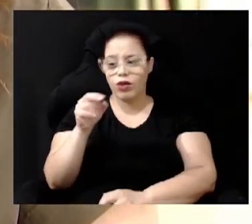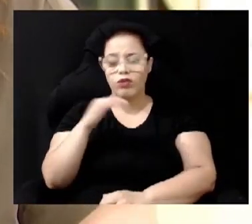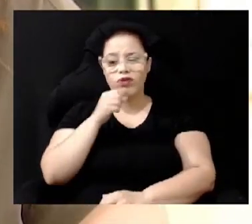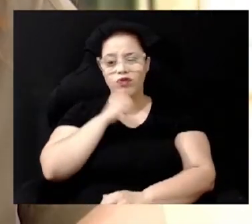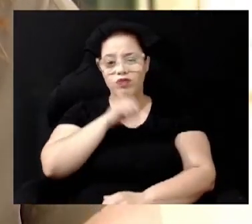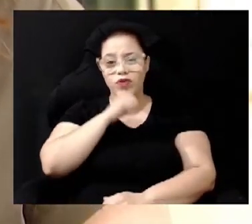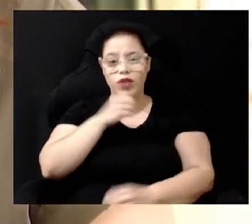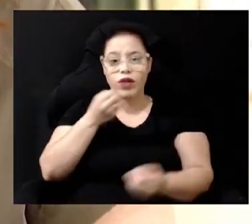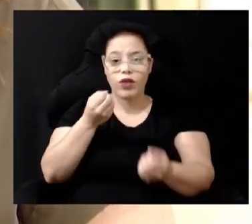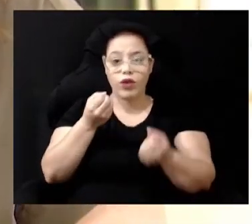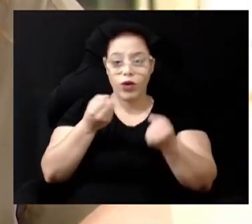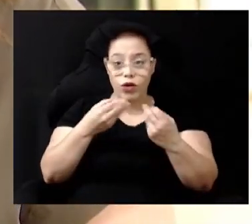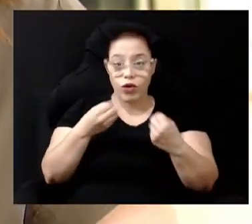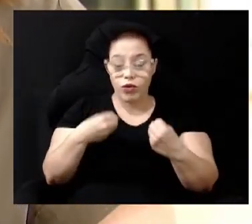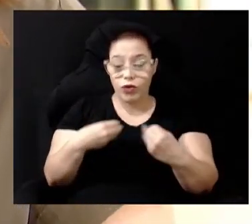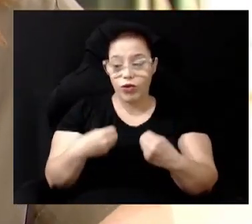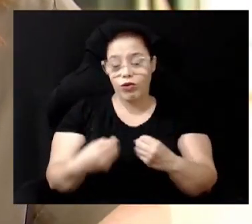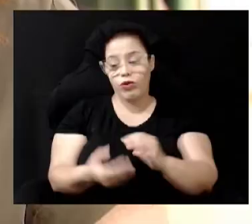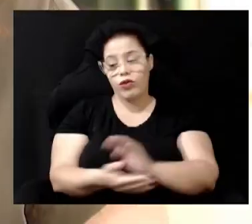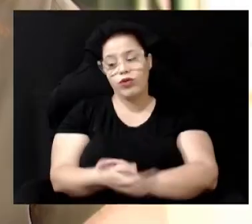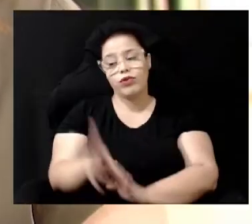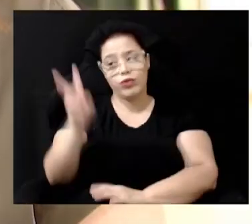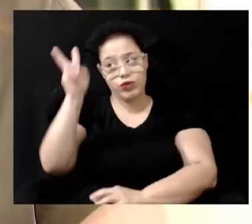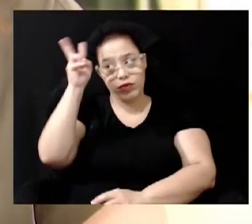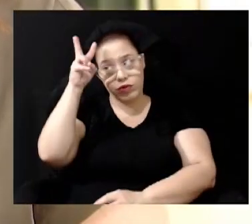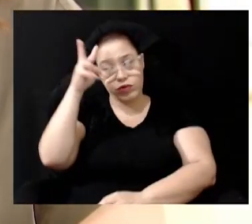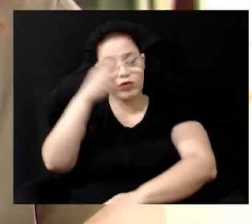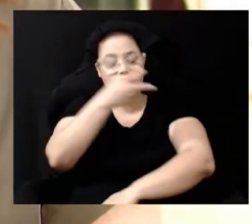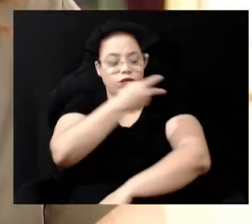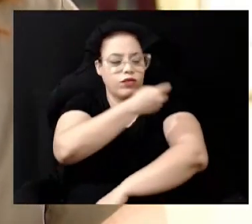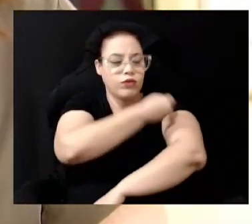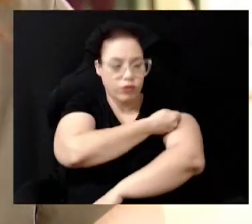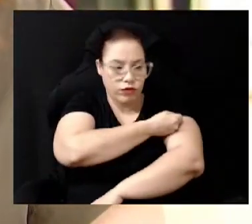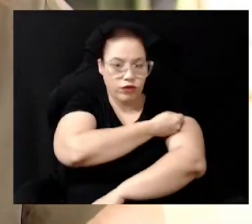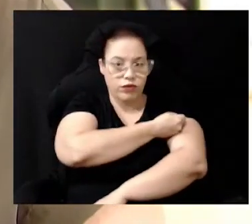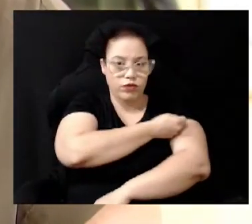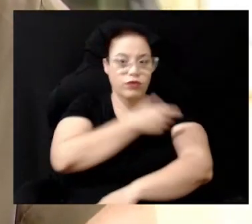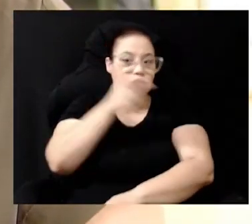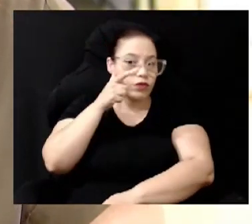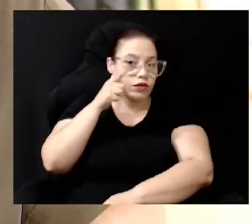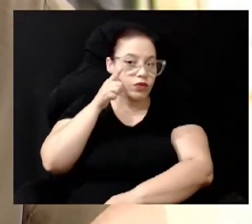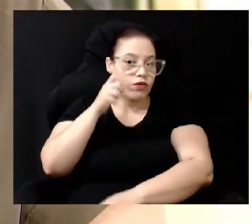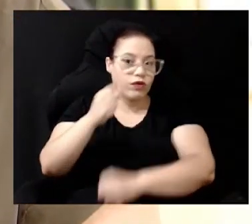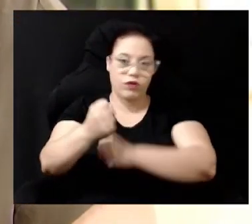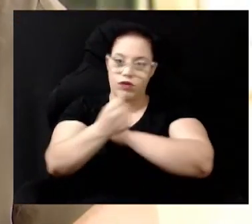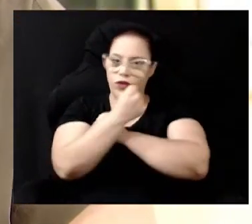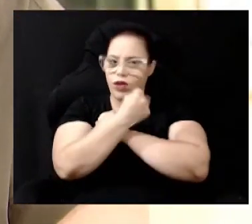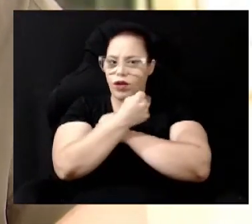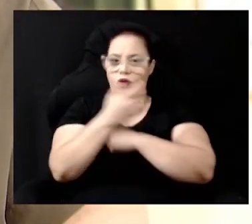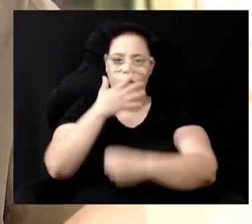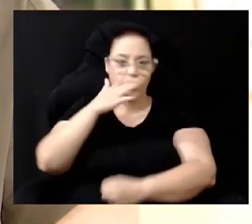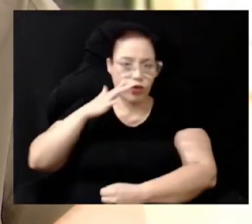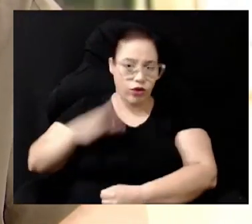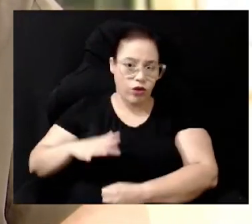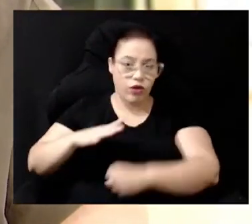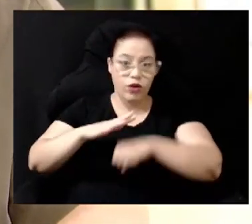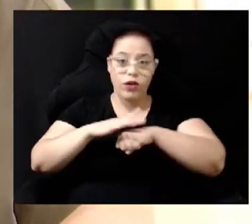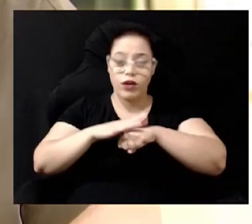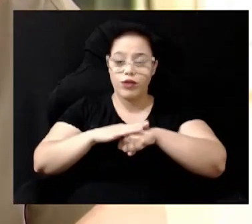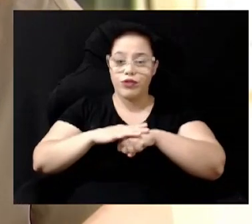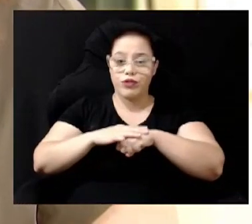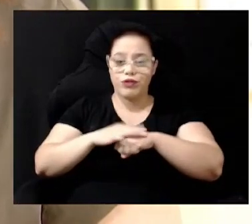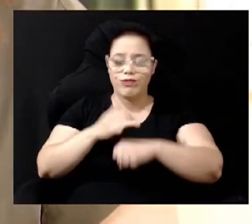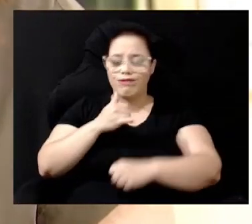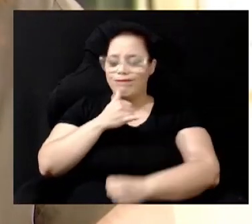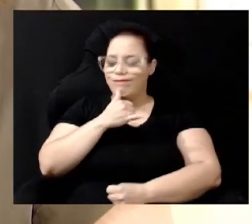essas histórias E que com o advento da vacinação a gente conseguiu proteger muitas crianças de uma doença que infelizmente